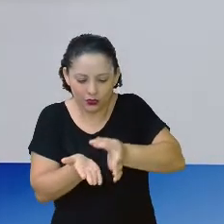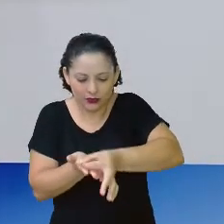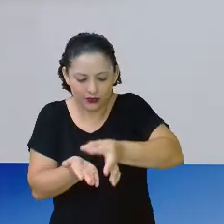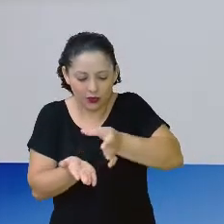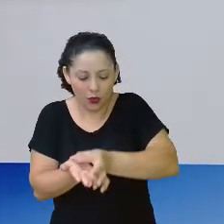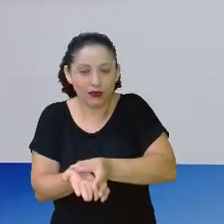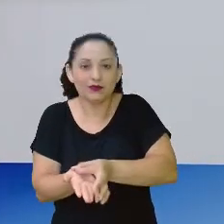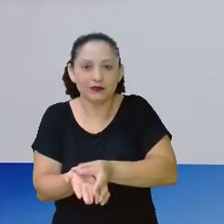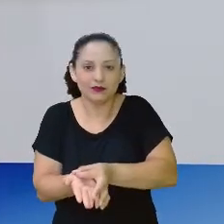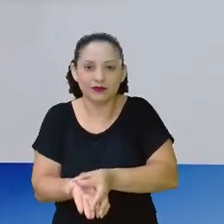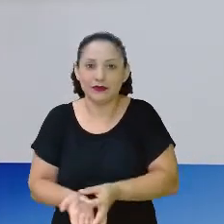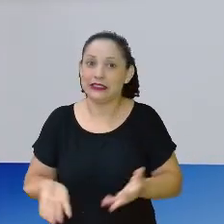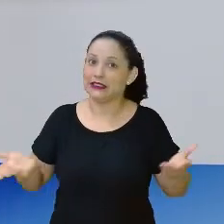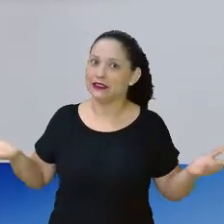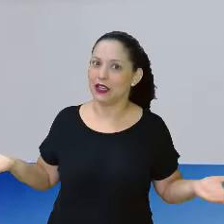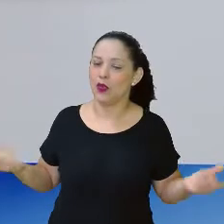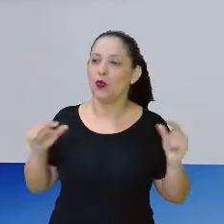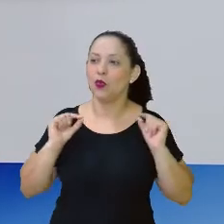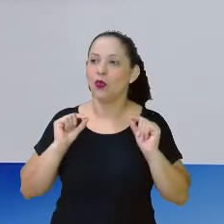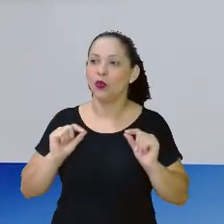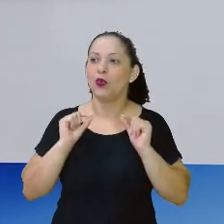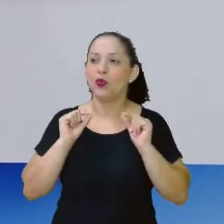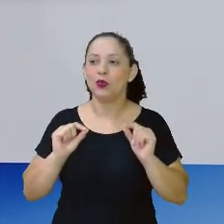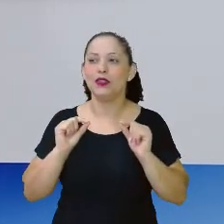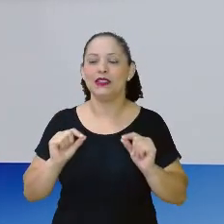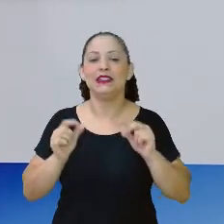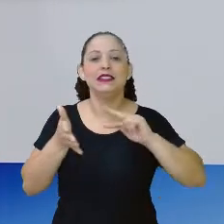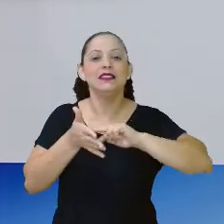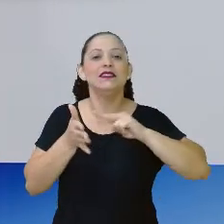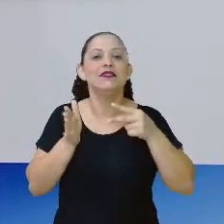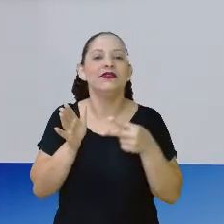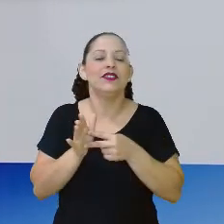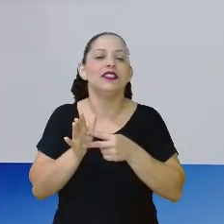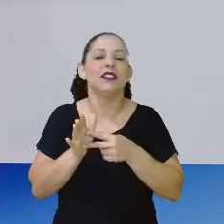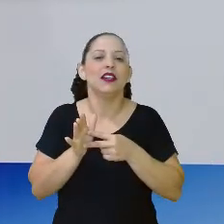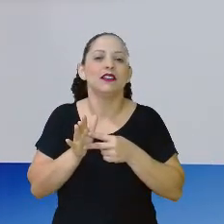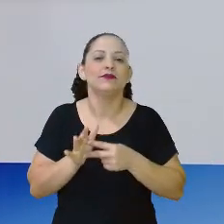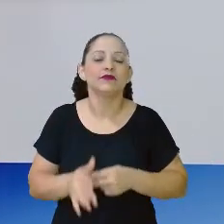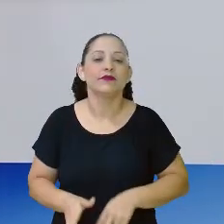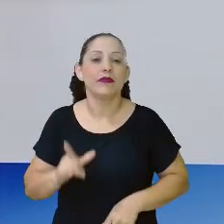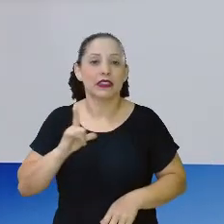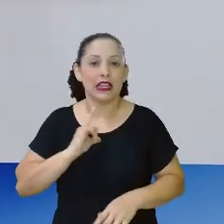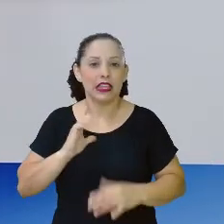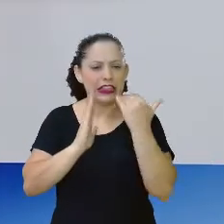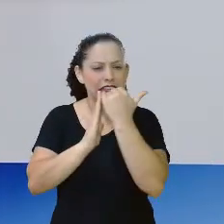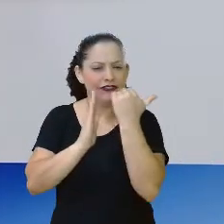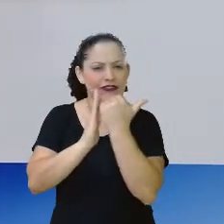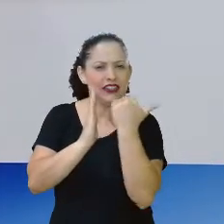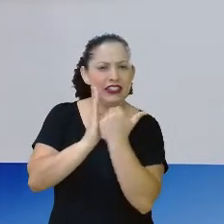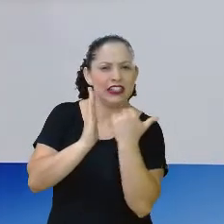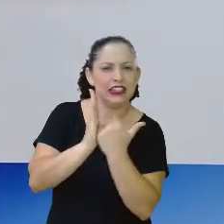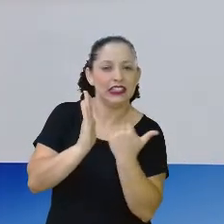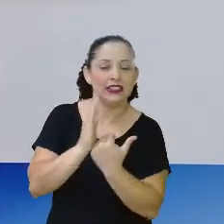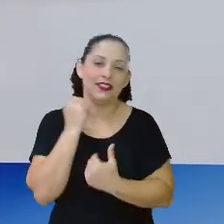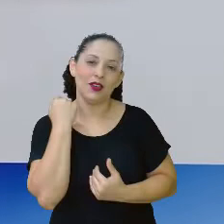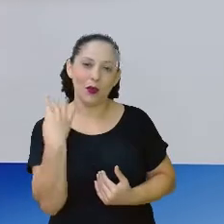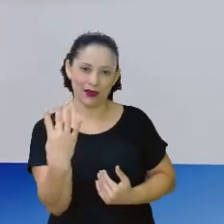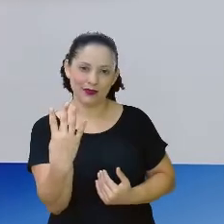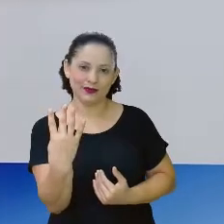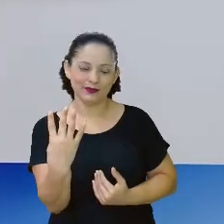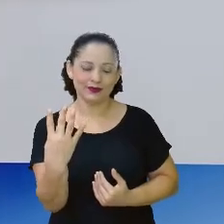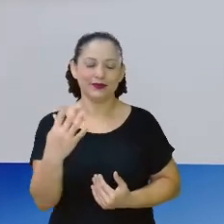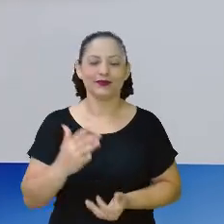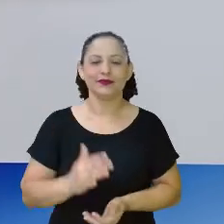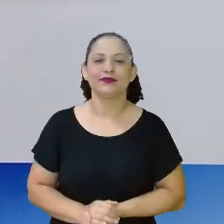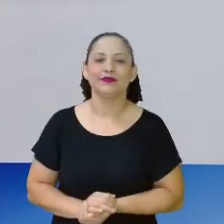moedinhas, o meu inteiro aqui, ele vai ser dividido em quantas partes? Em quatro partes.